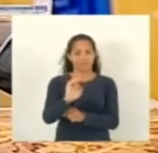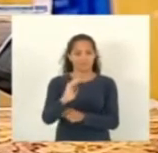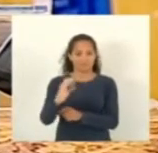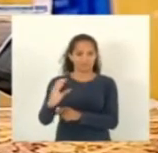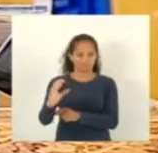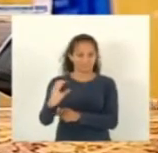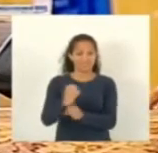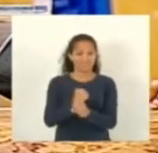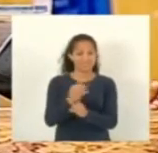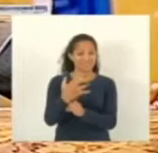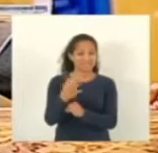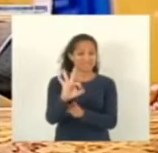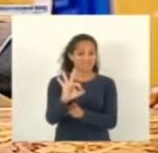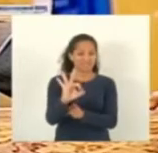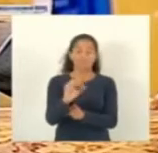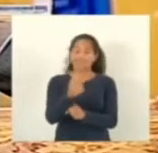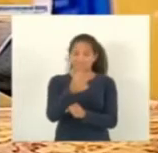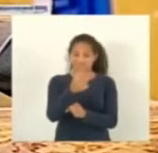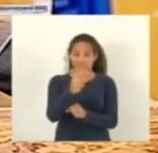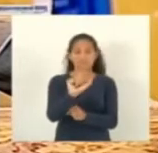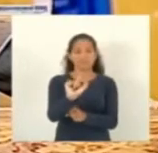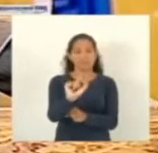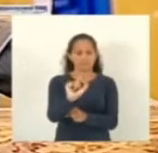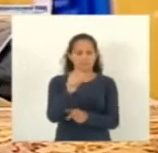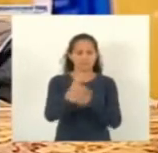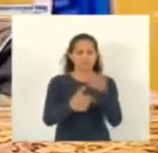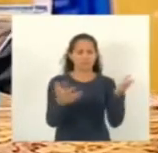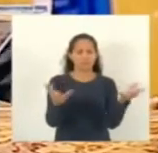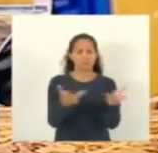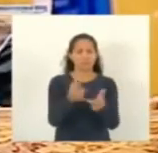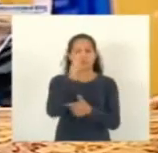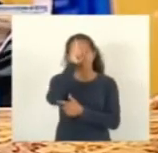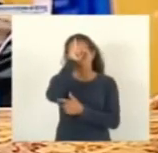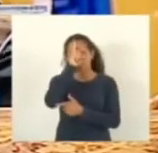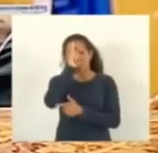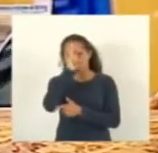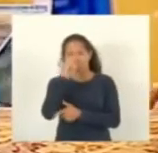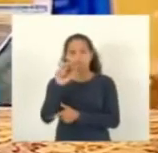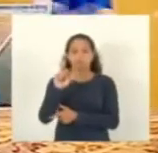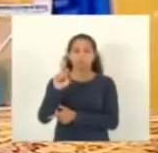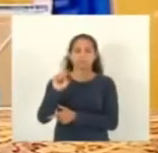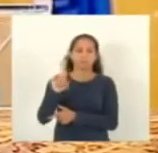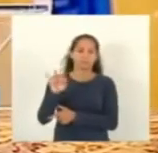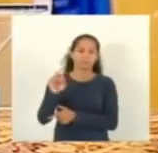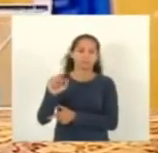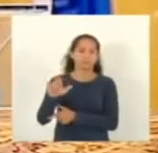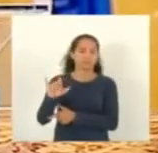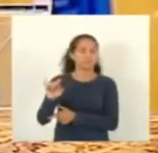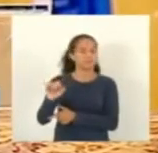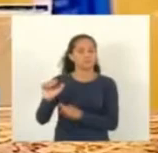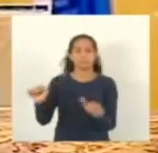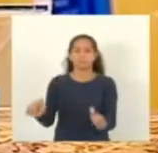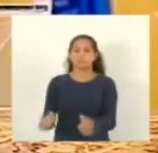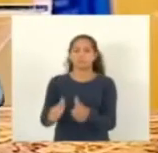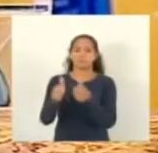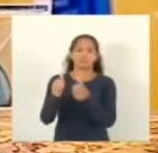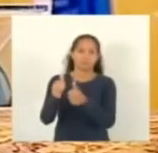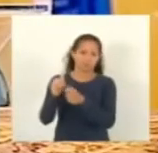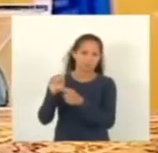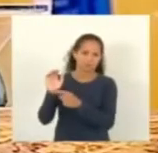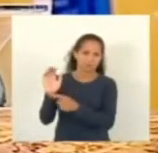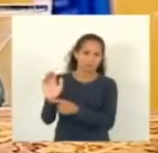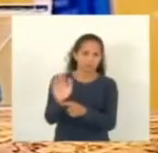trabalho maravilhoso e que o Hospital Santa Rita, cada dia melhora, cada dia vem atendendo mais pessoas. Alguns chegam lá